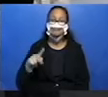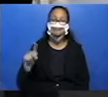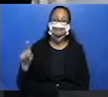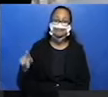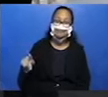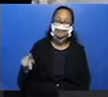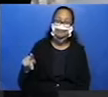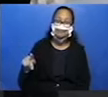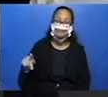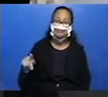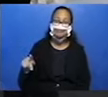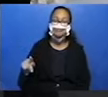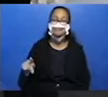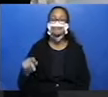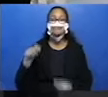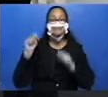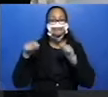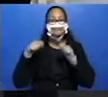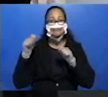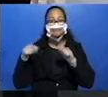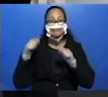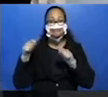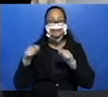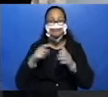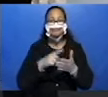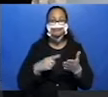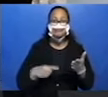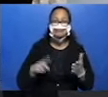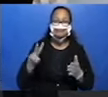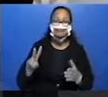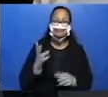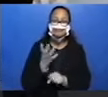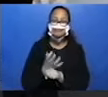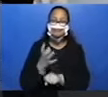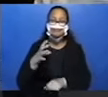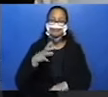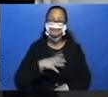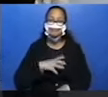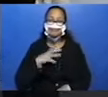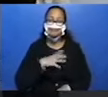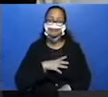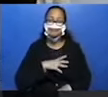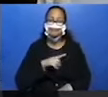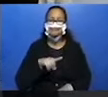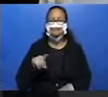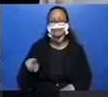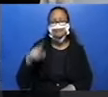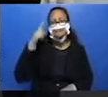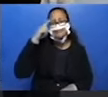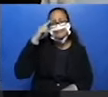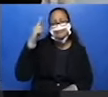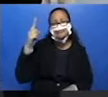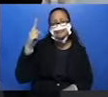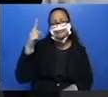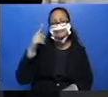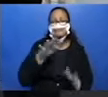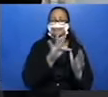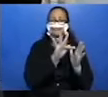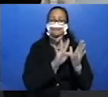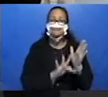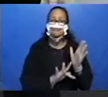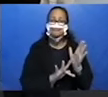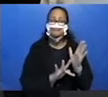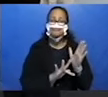da nossa apostila 2 de português. O vocês acharam do texto